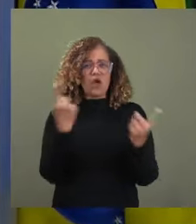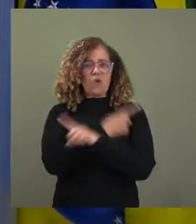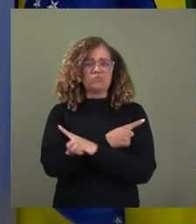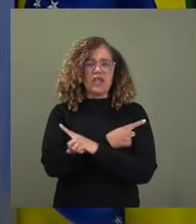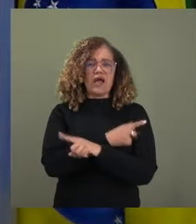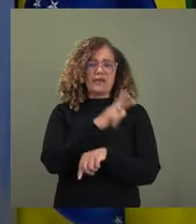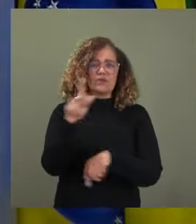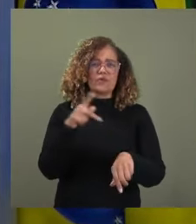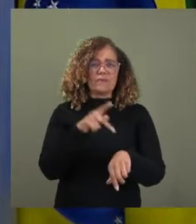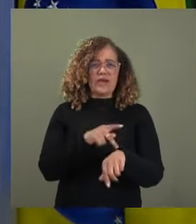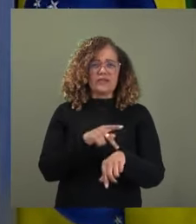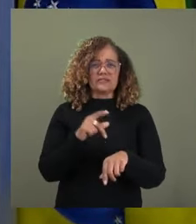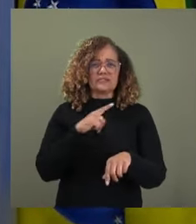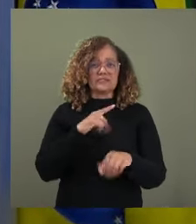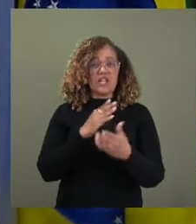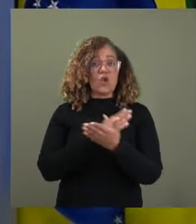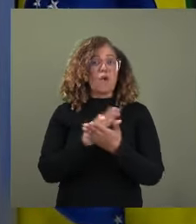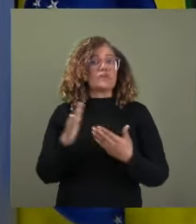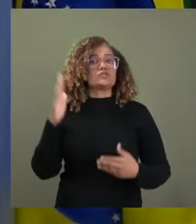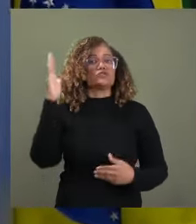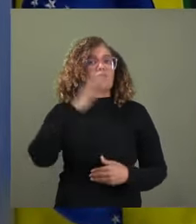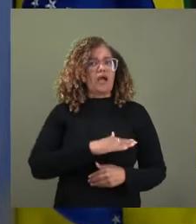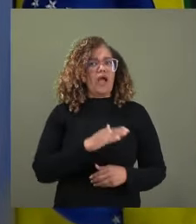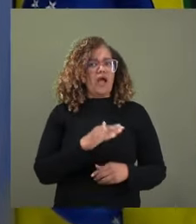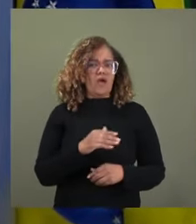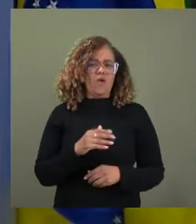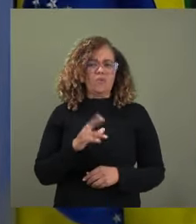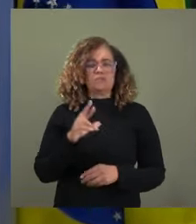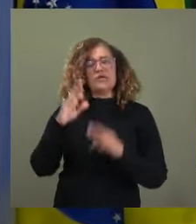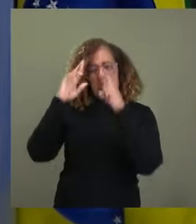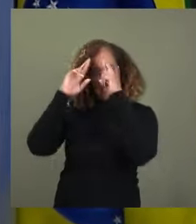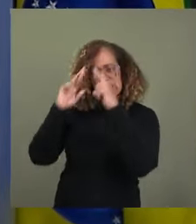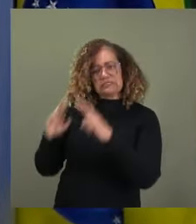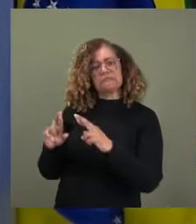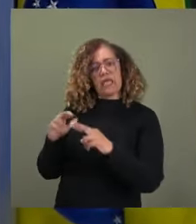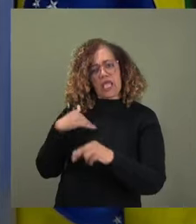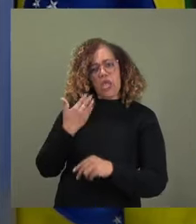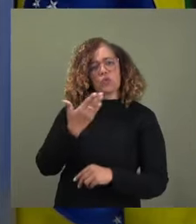exemplo, frases, ele começou mal, com todo o respeito ao nosso ex-colega.